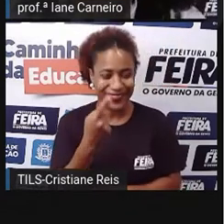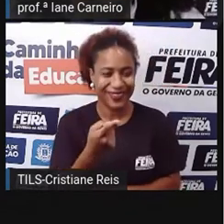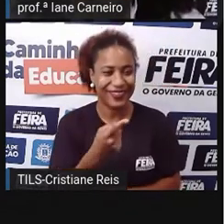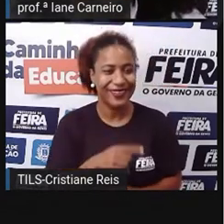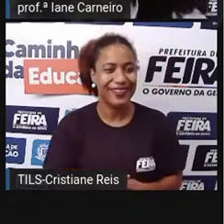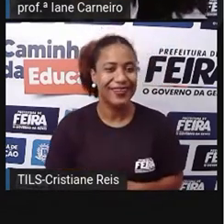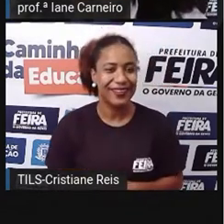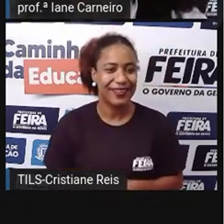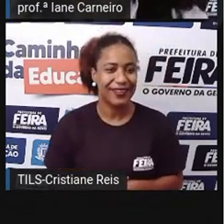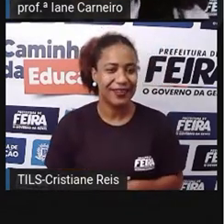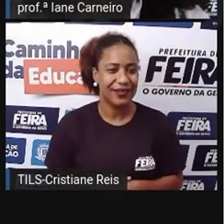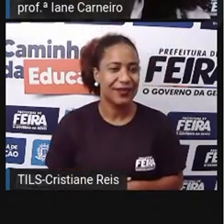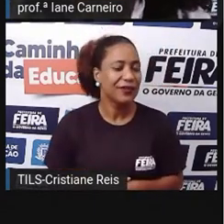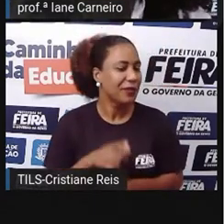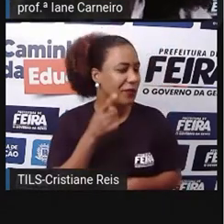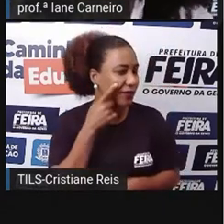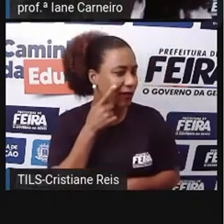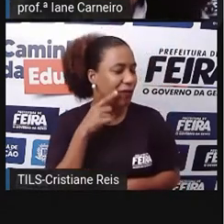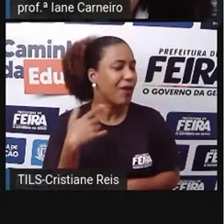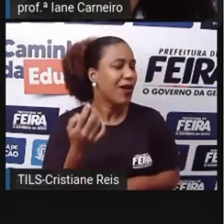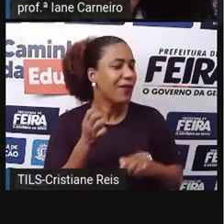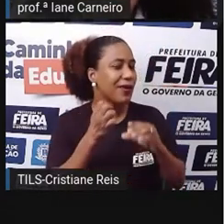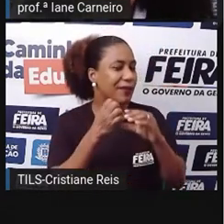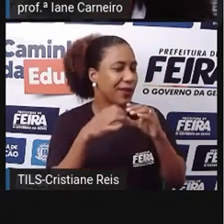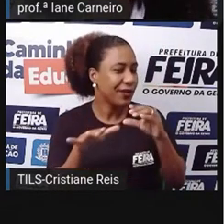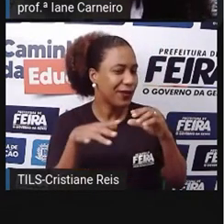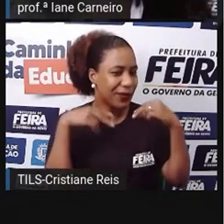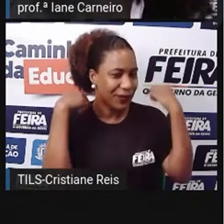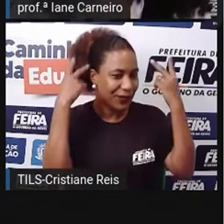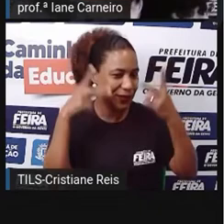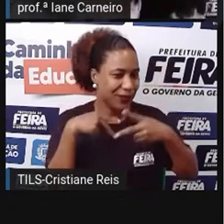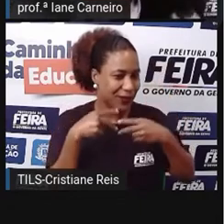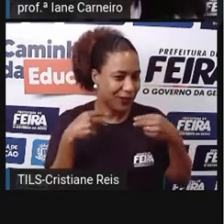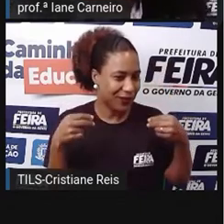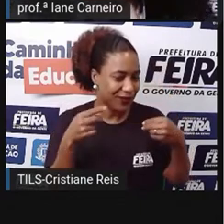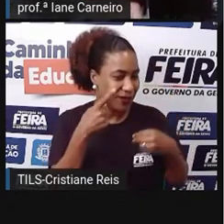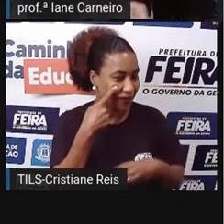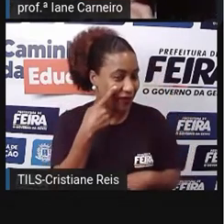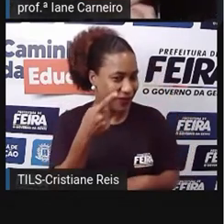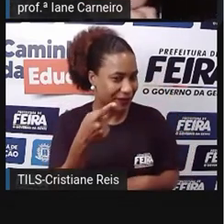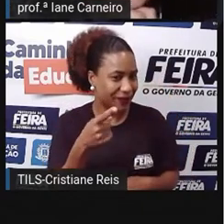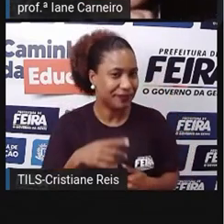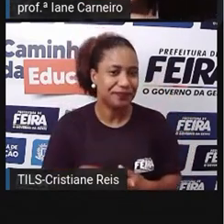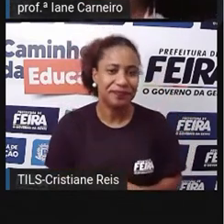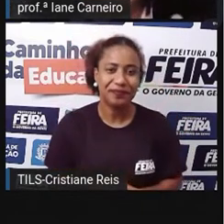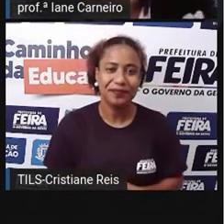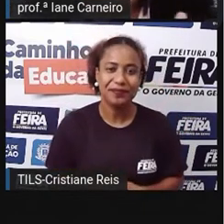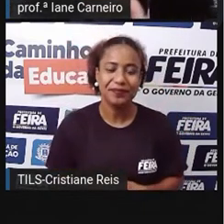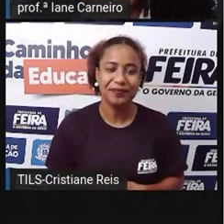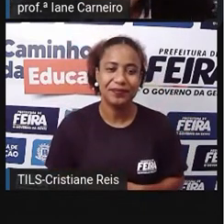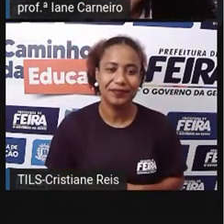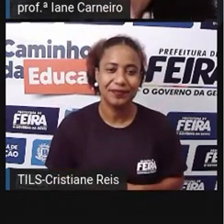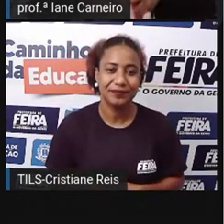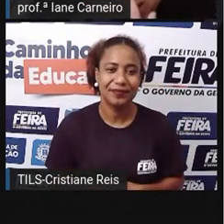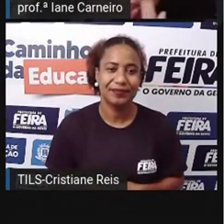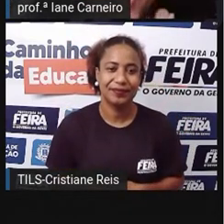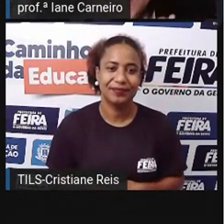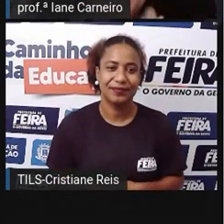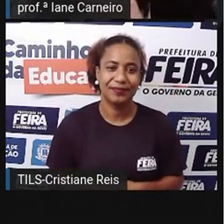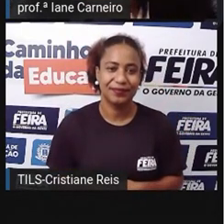e-mail da Chapeuzinho Vermelho. Vamos lá ver? Olha só como é o e-mail dela. para o